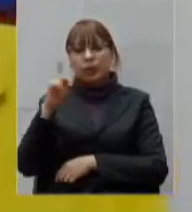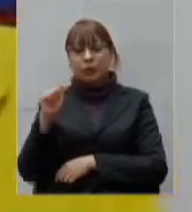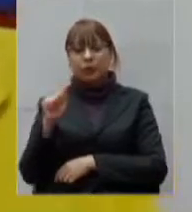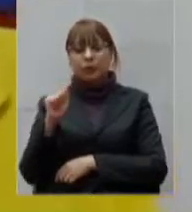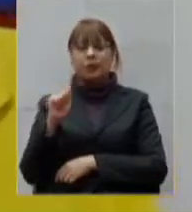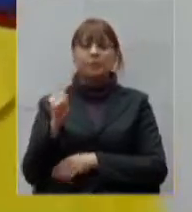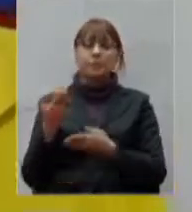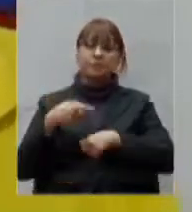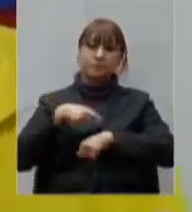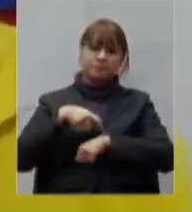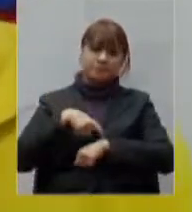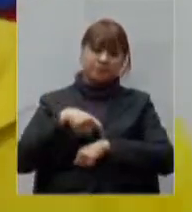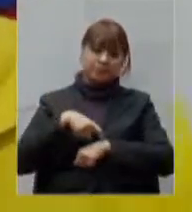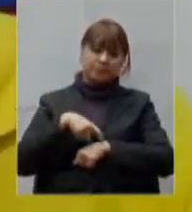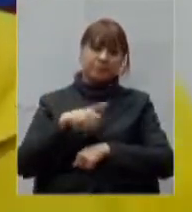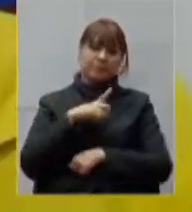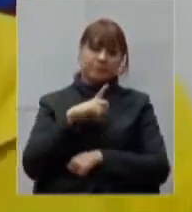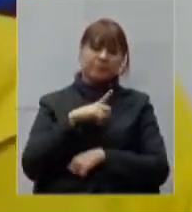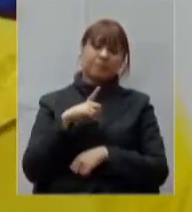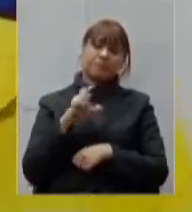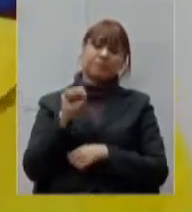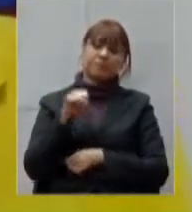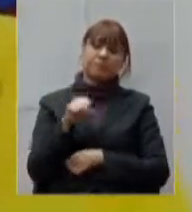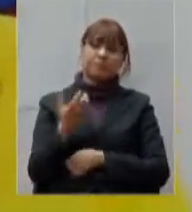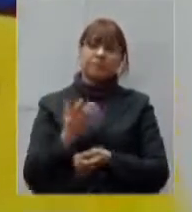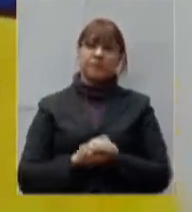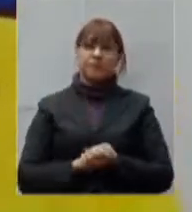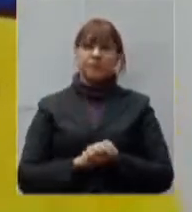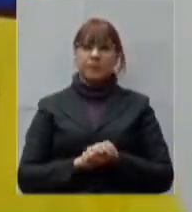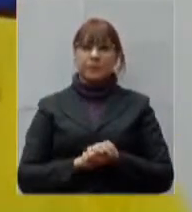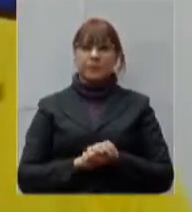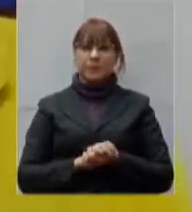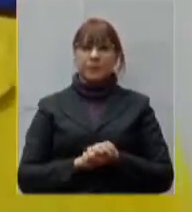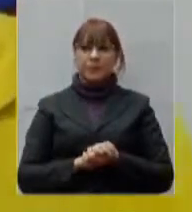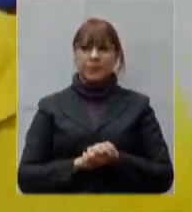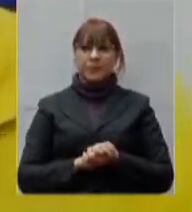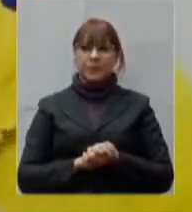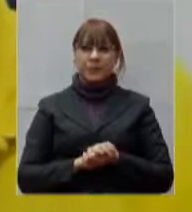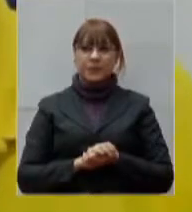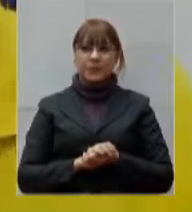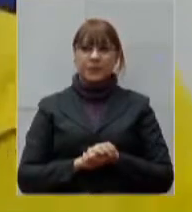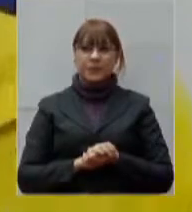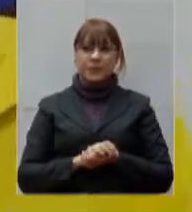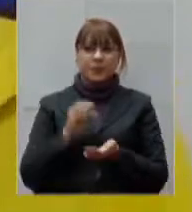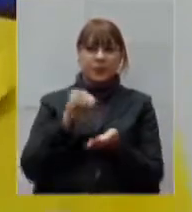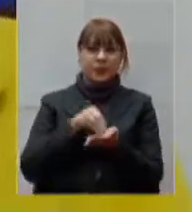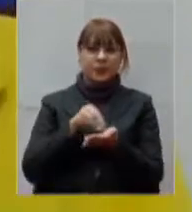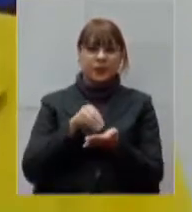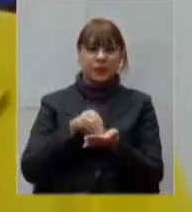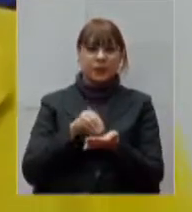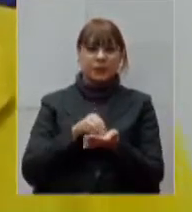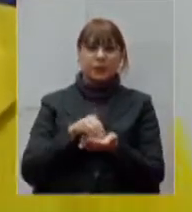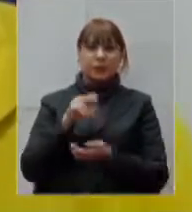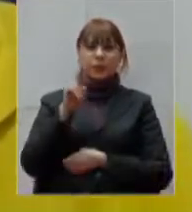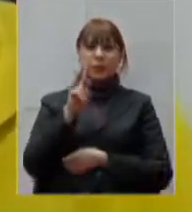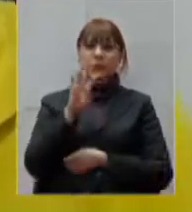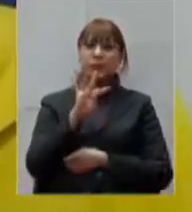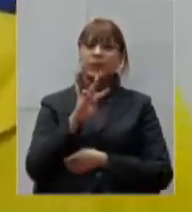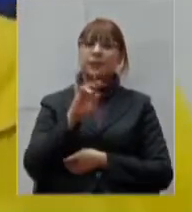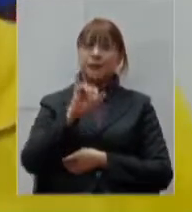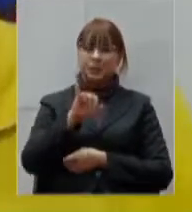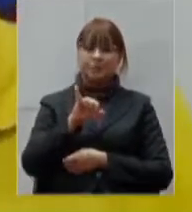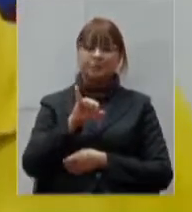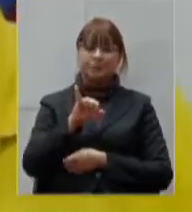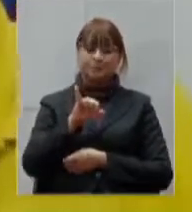de enfermaria SUS e 10, de UTI, é uma macro aí já de 35 municípios.